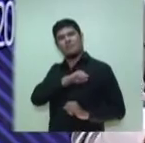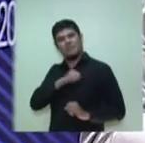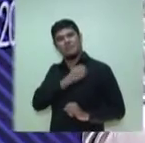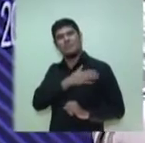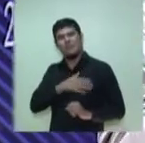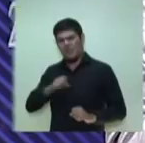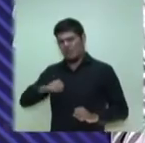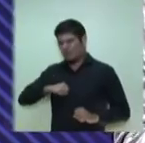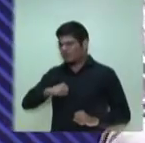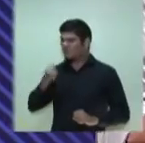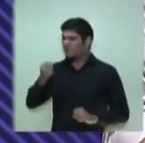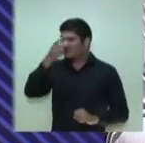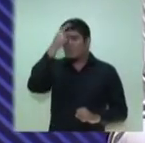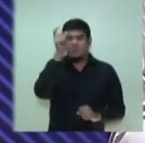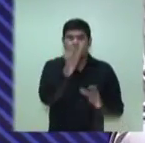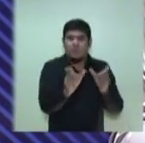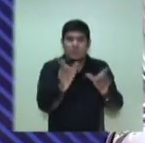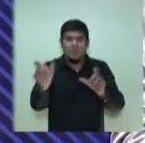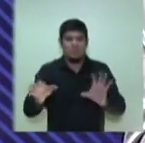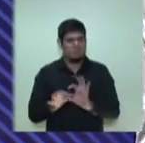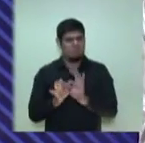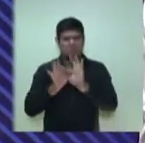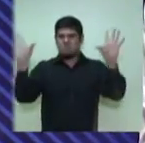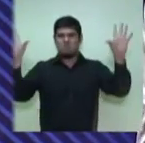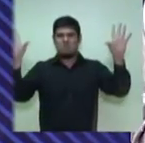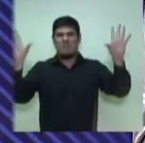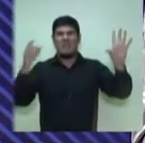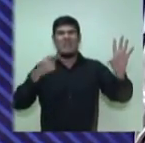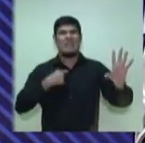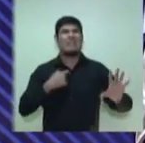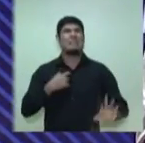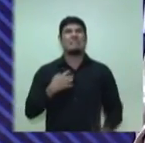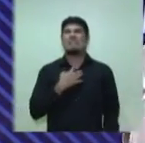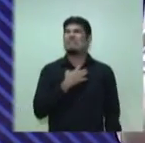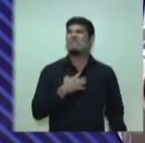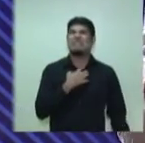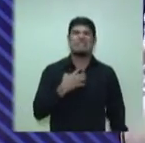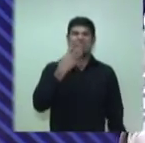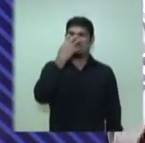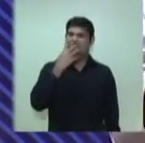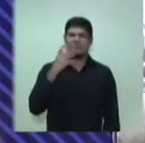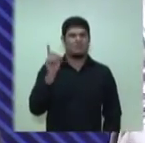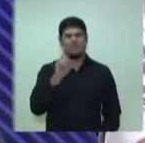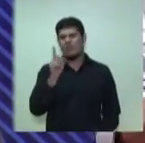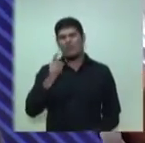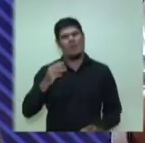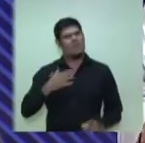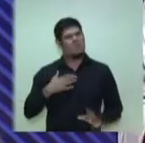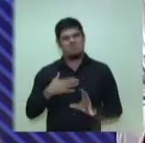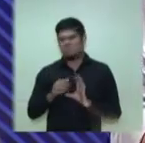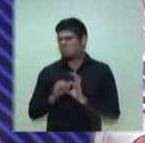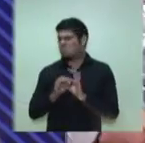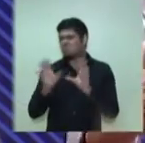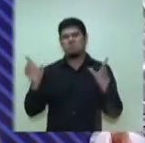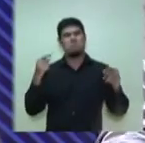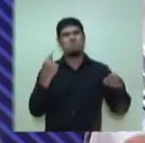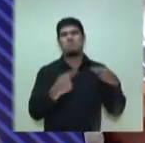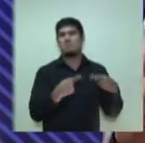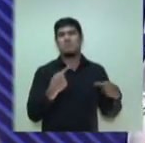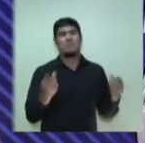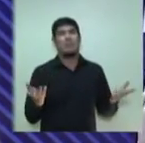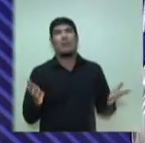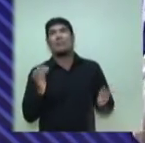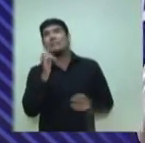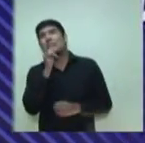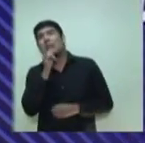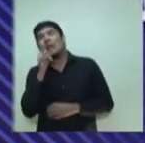muito respeito pelas pessoas e pela democracia. Eu não levo nada para o campo pessoal. Eu levo tudo para o campo da discussão política. Negar que